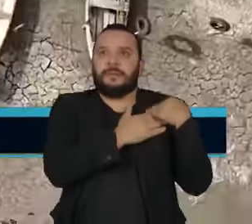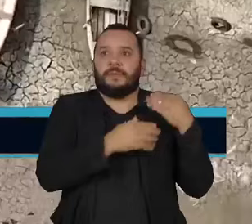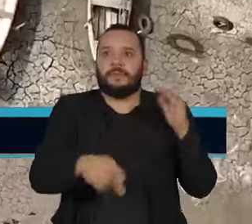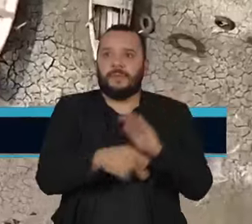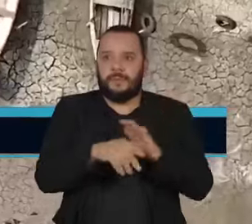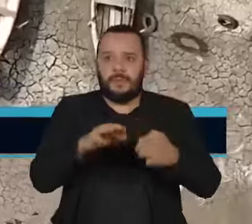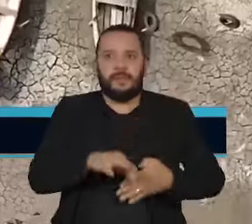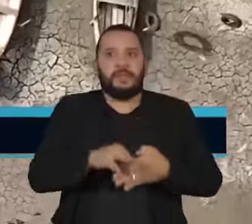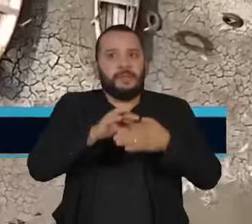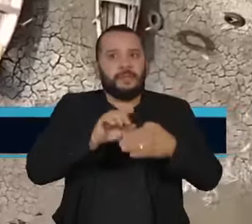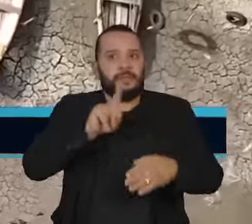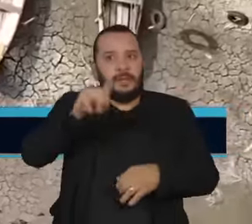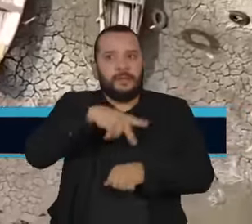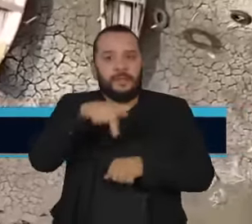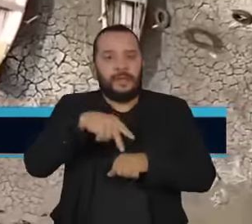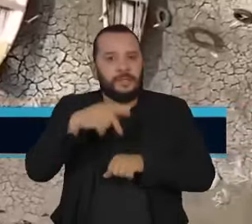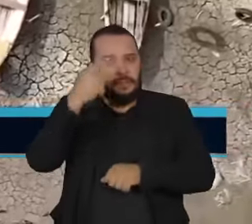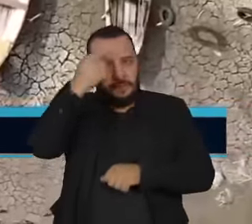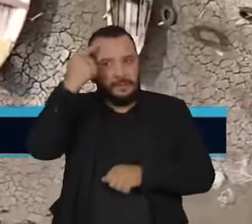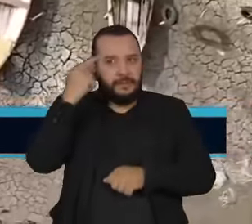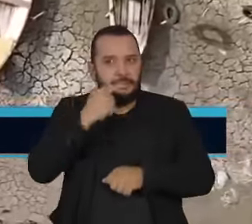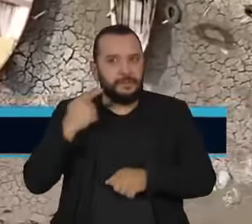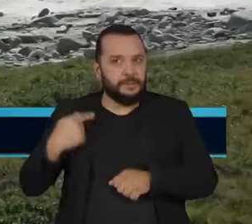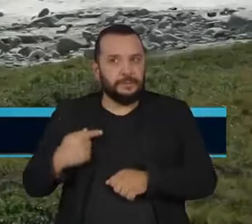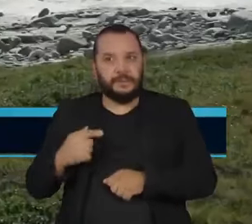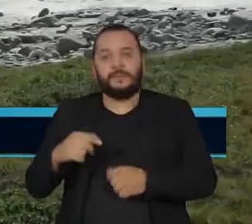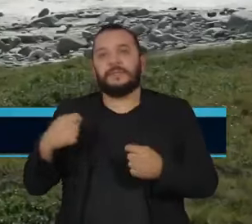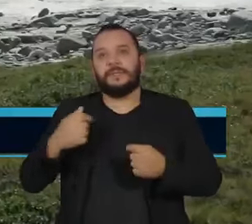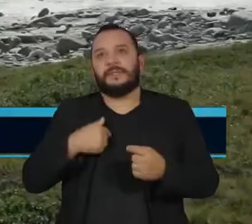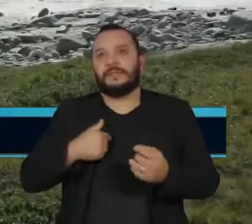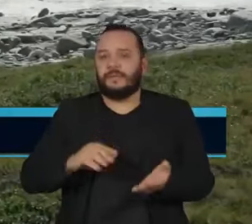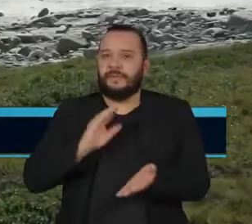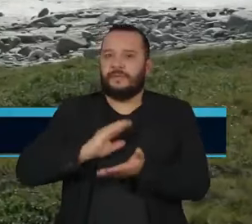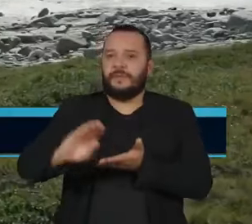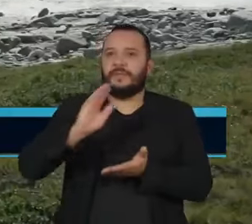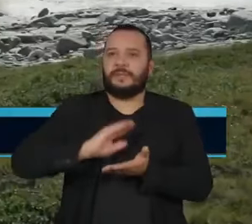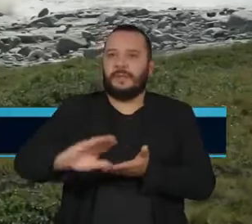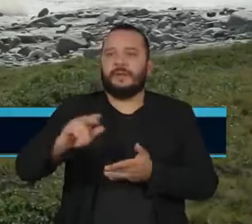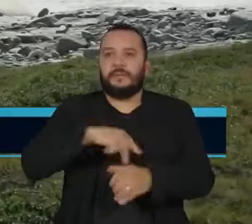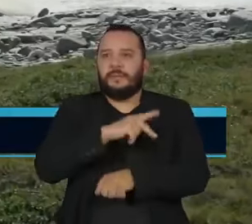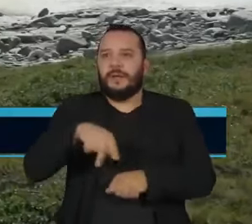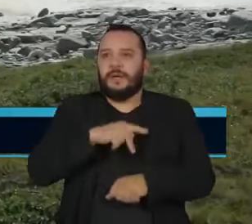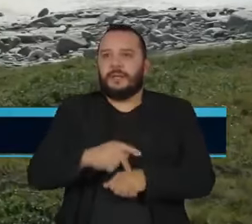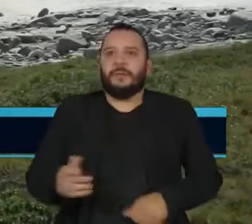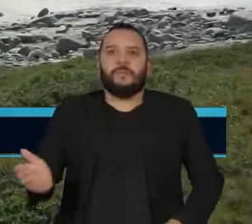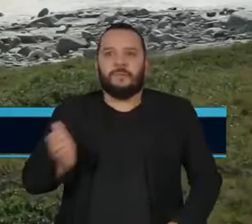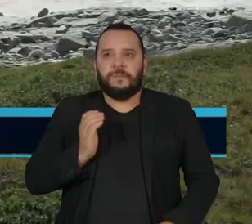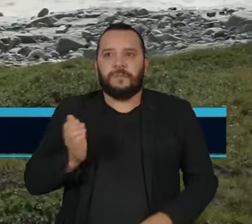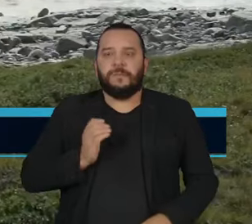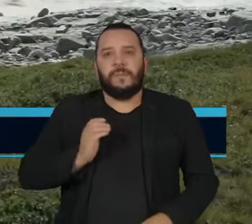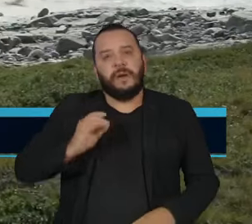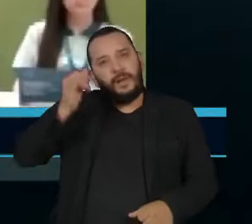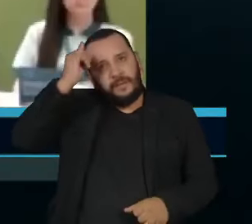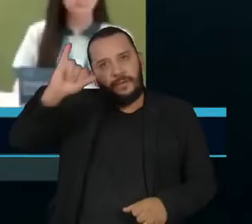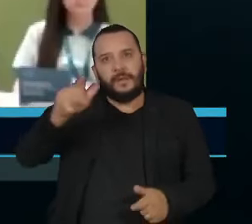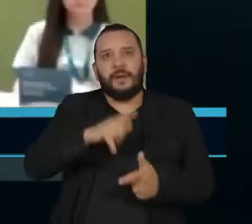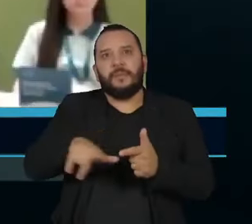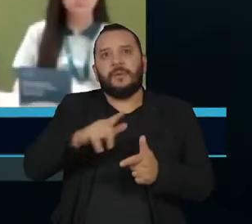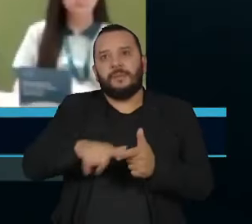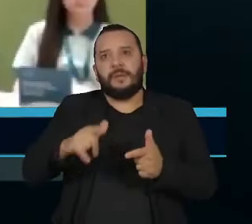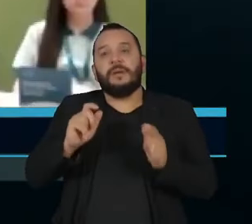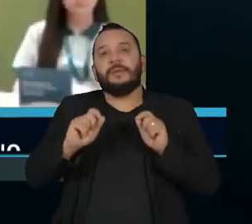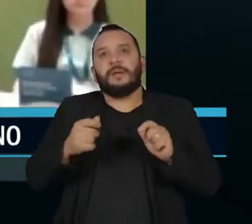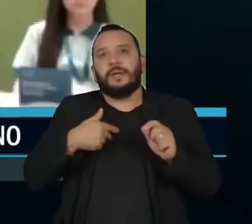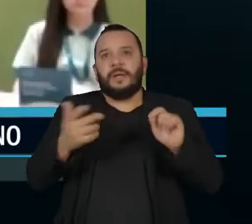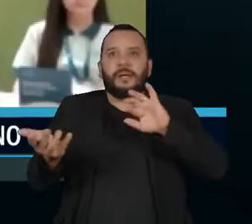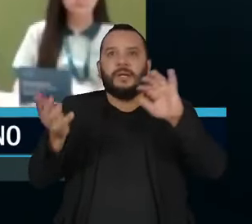no Azerbaijão, está o financiamento para que os países em desenvolvimento combatam a crise climática. Isso